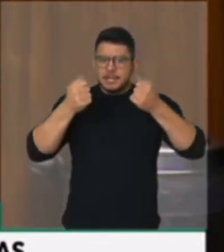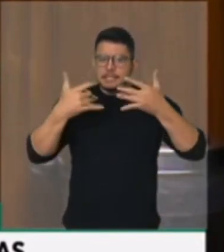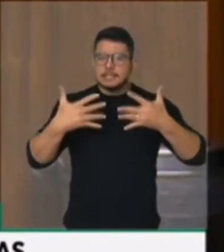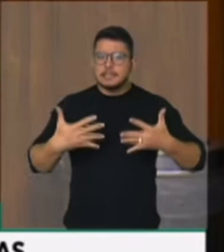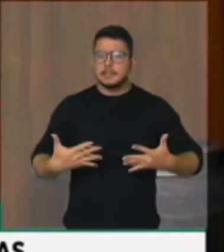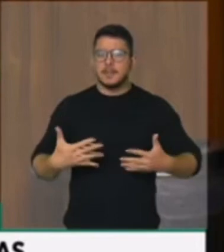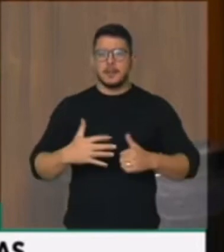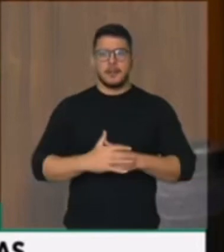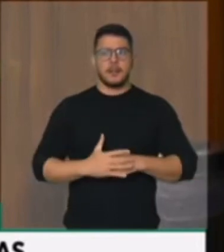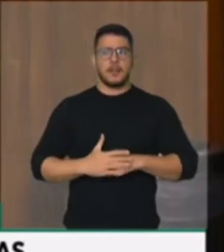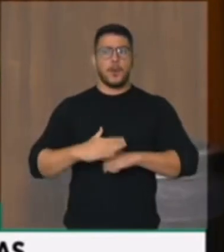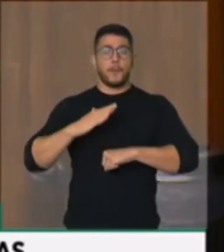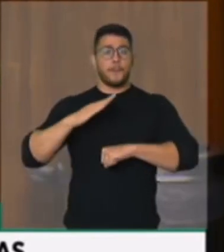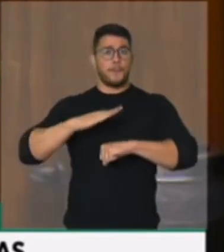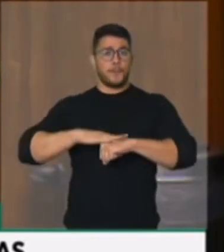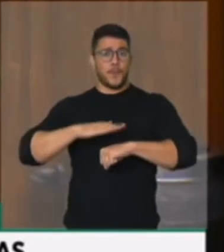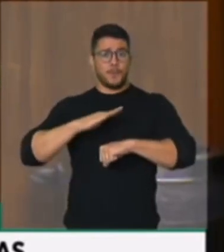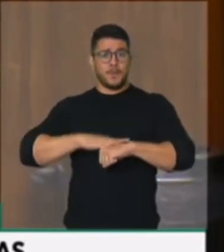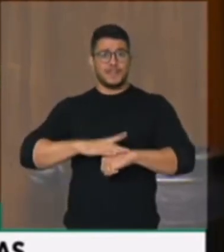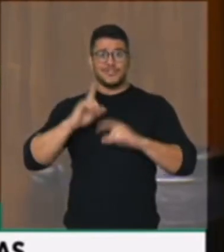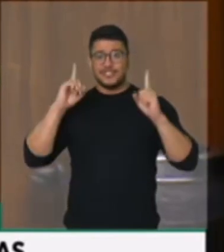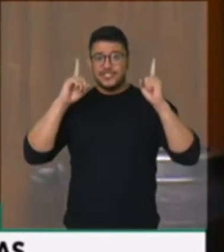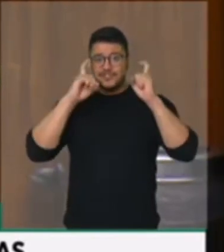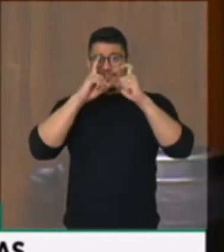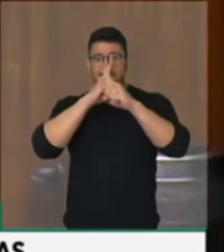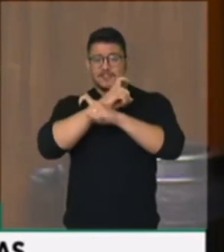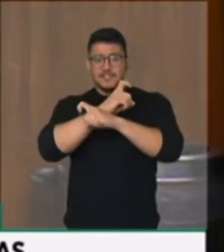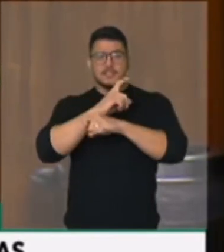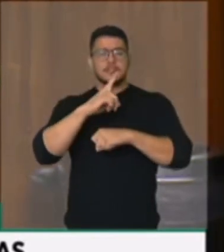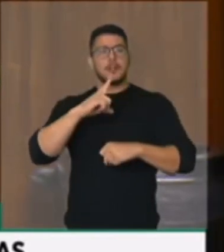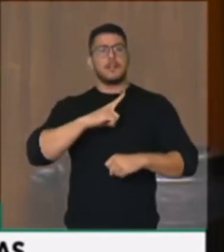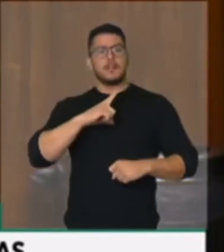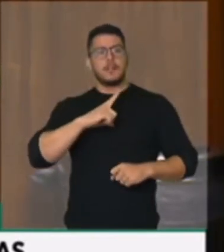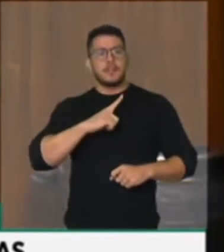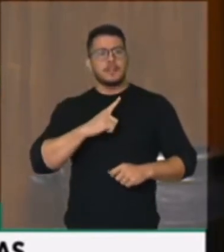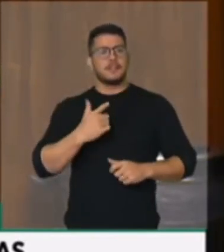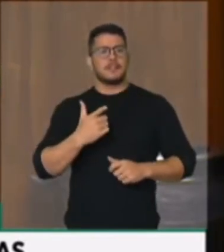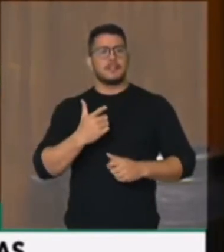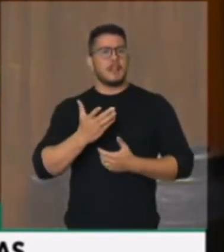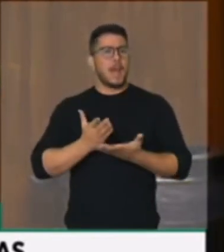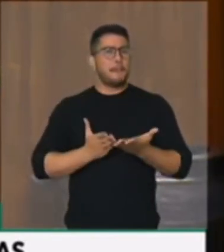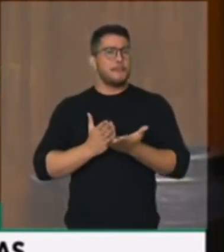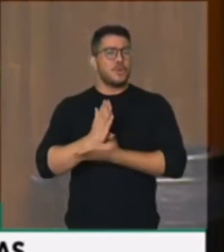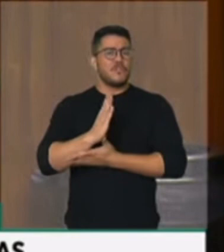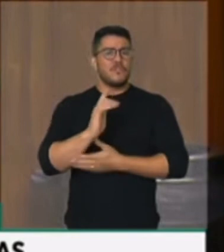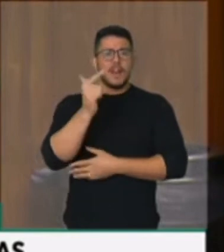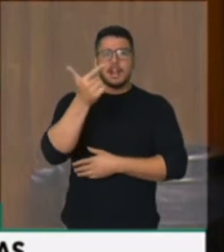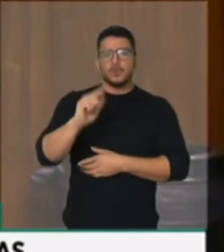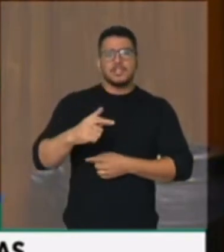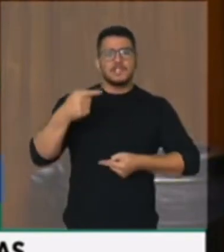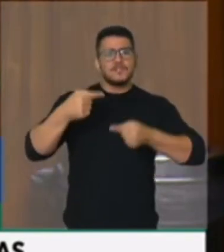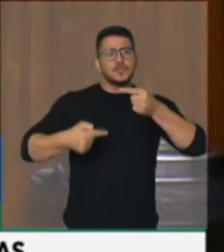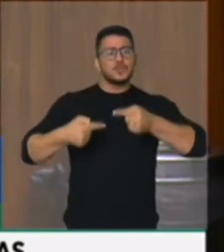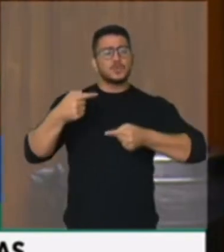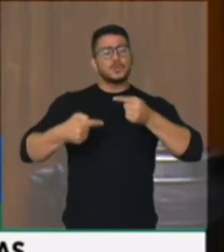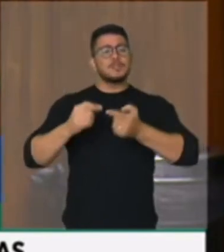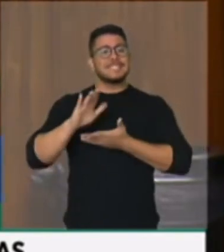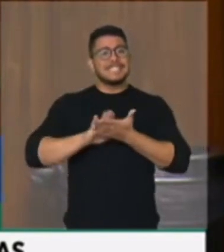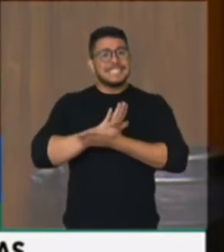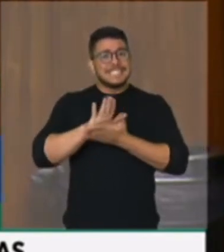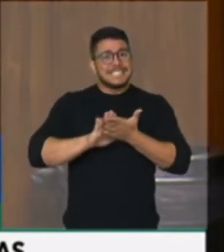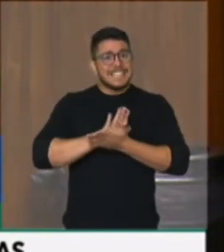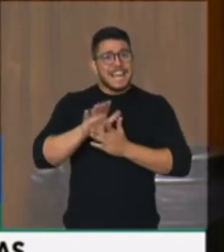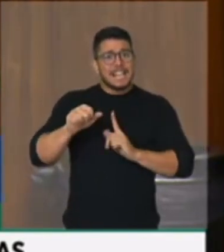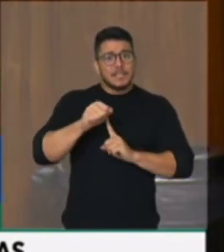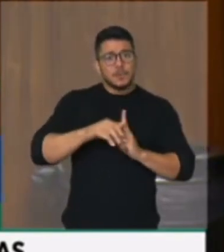difícil e extraordinário que a gente vive, de a gente aprovar, sem debate público, com a sociedade brasileira,